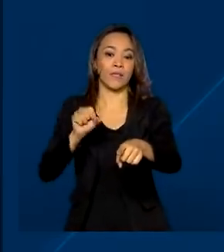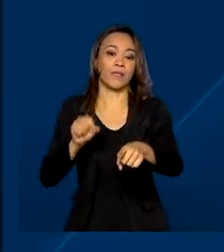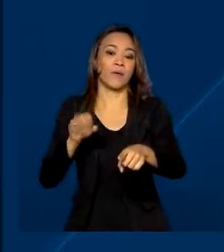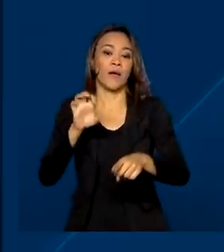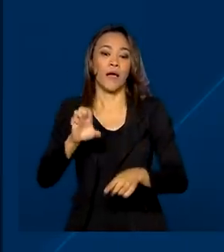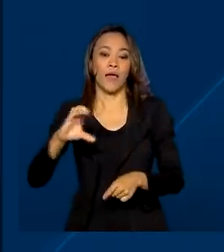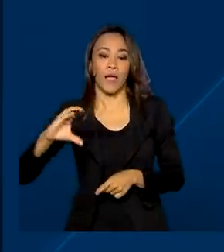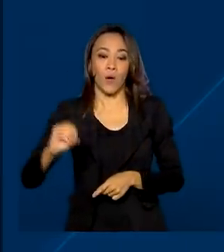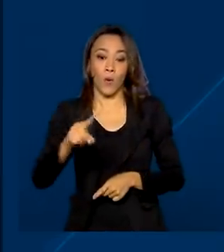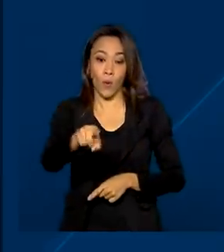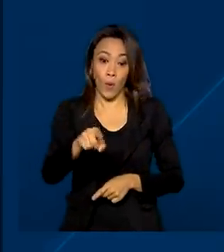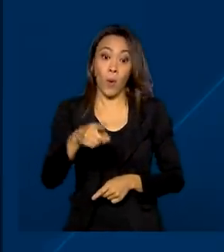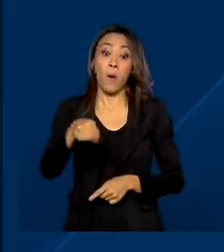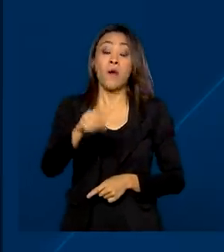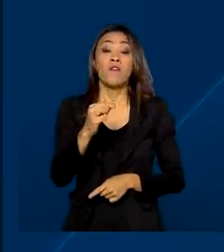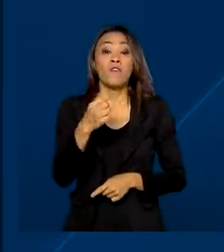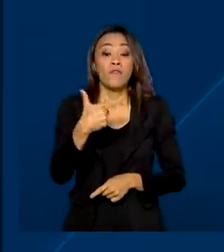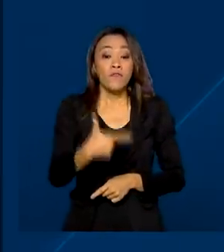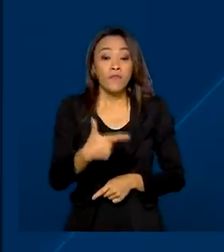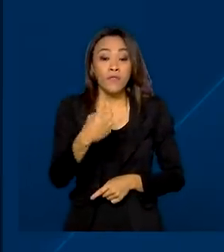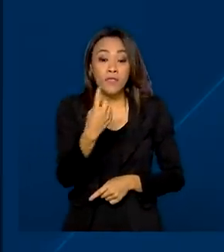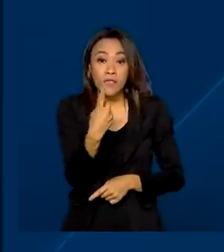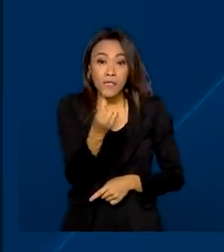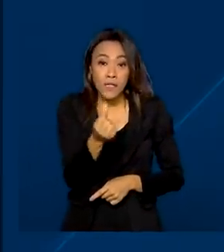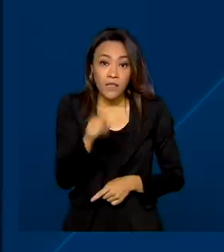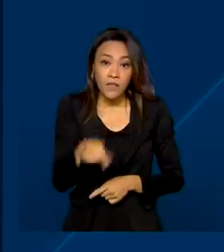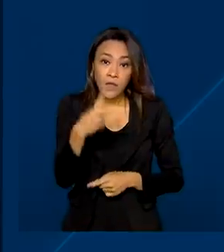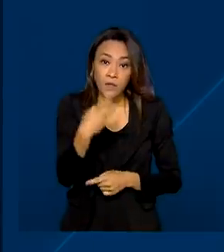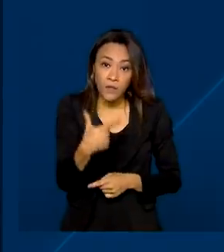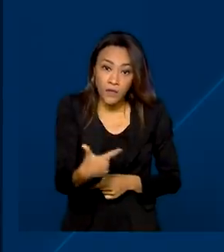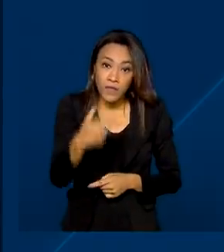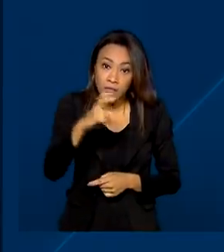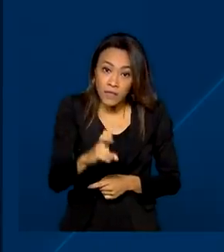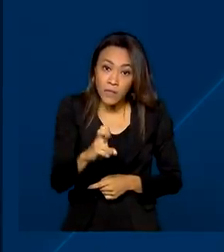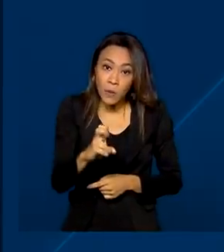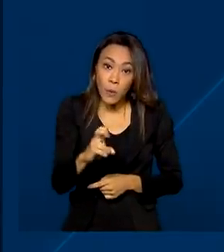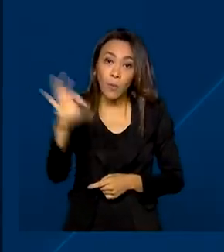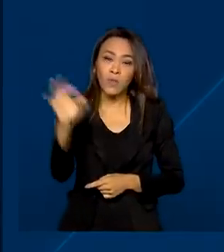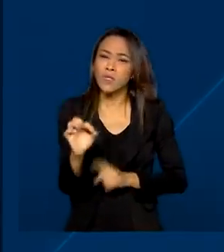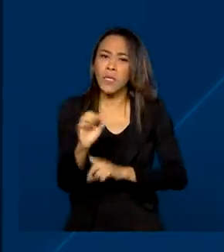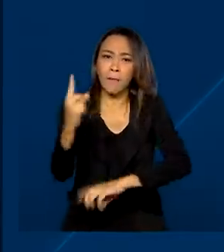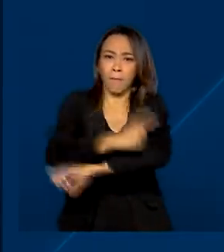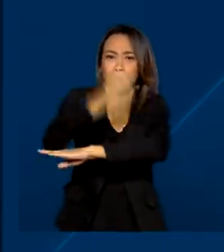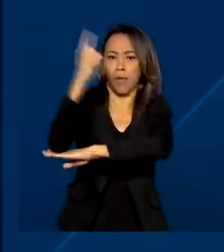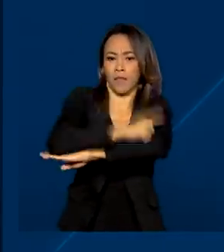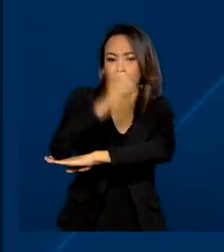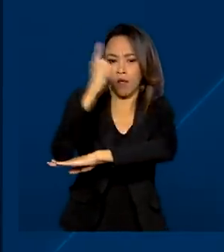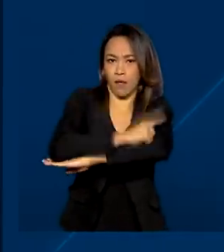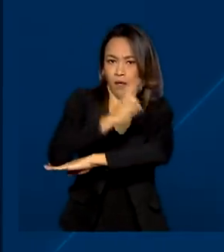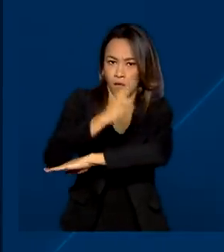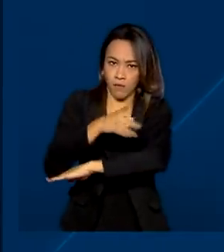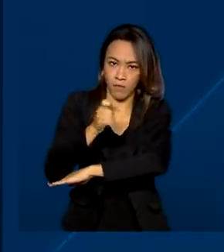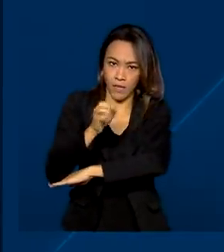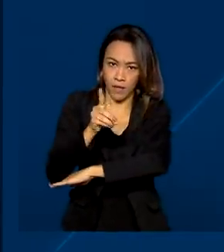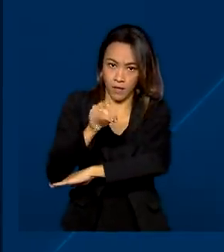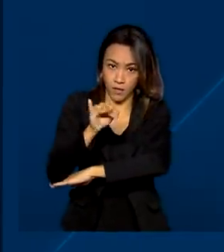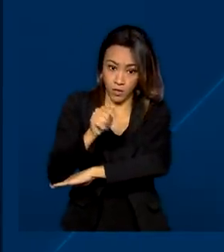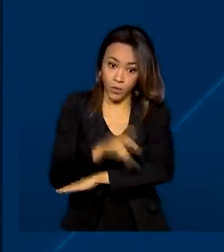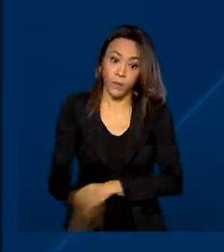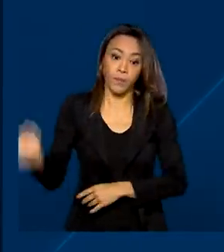16,25% no valor da tarifa de pedágio e R 1,280